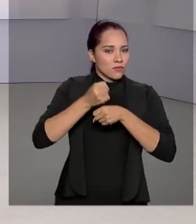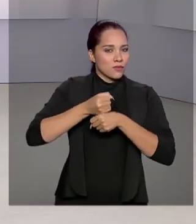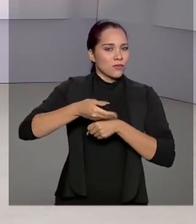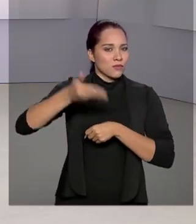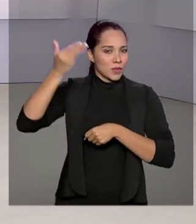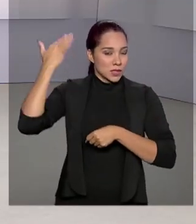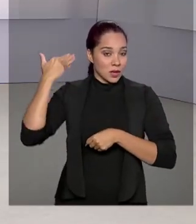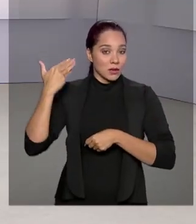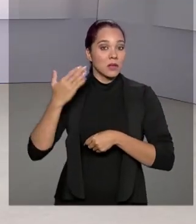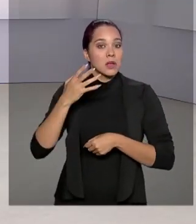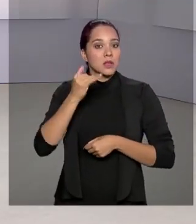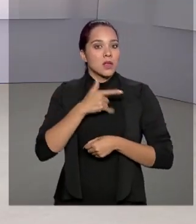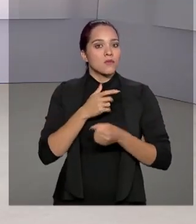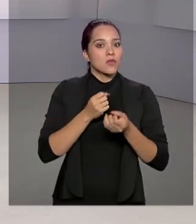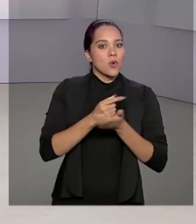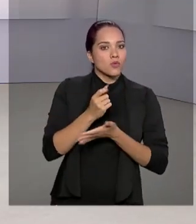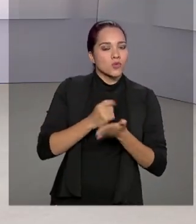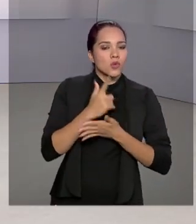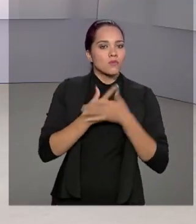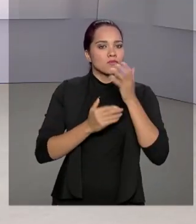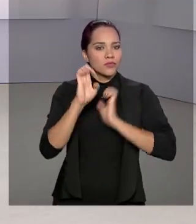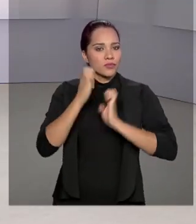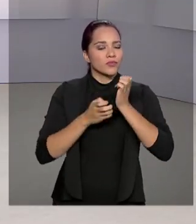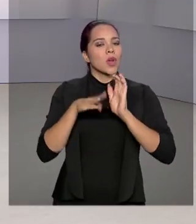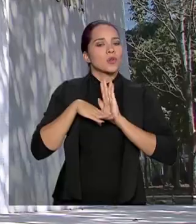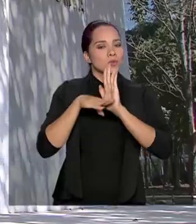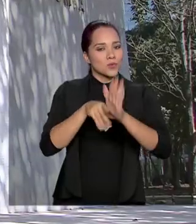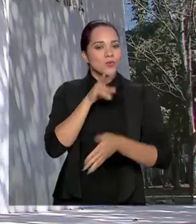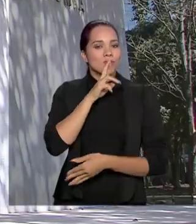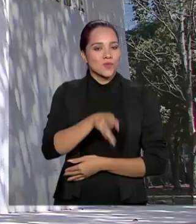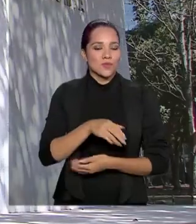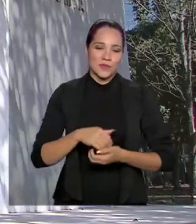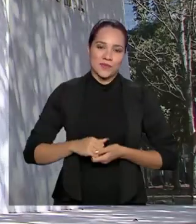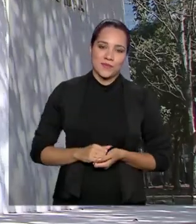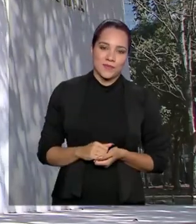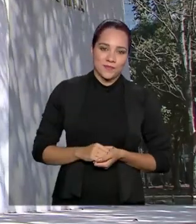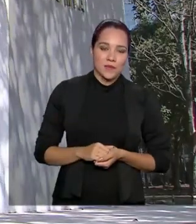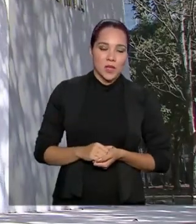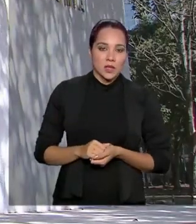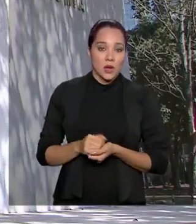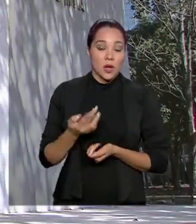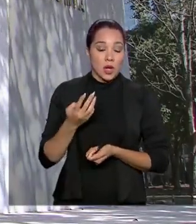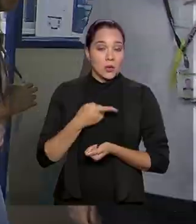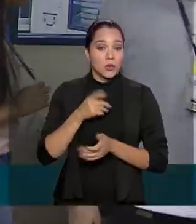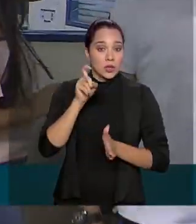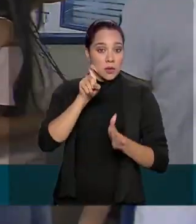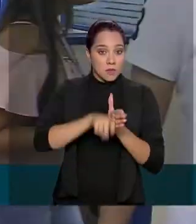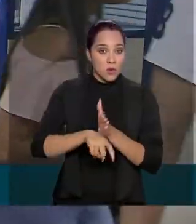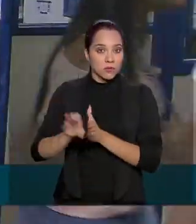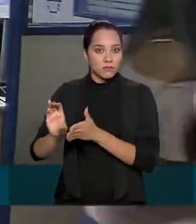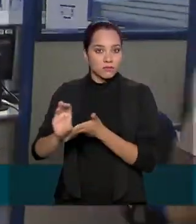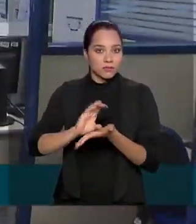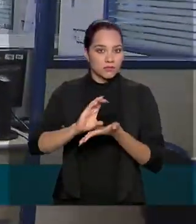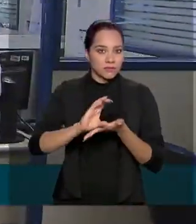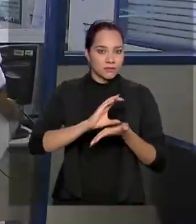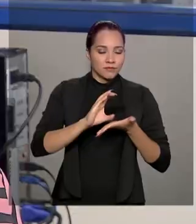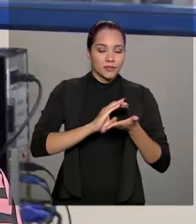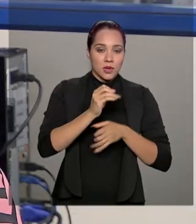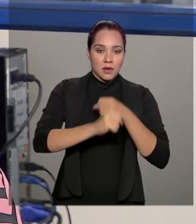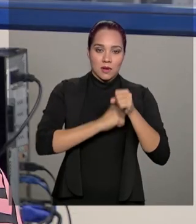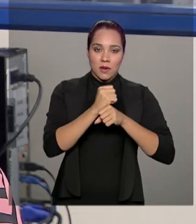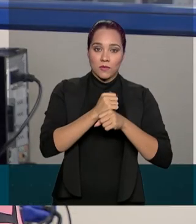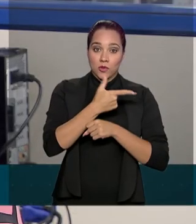Consumo e produção industrial ajudaram no resultado. A arrecadação de tributos federais em 2019